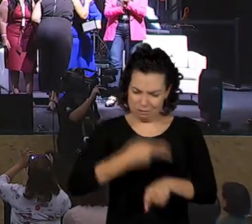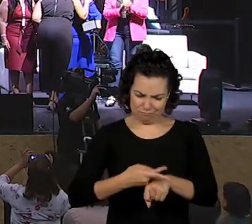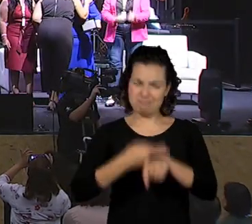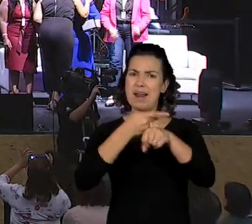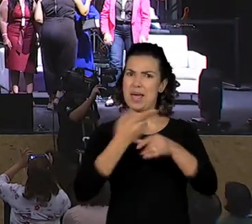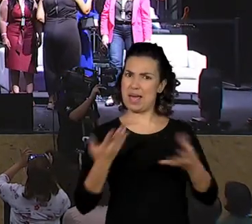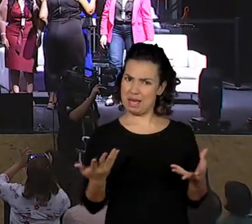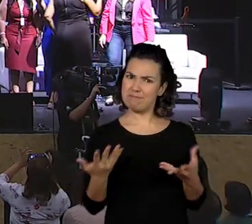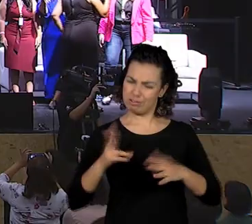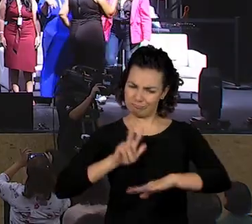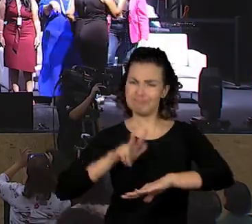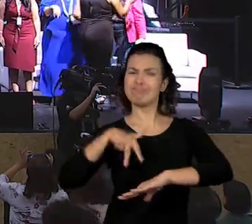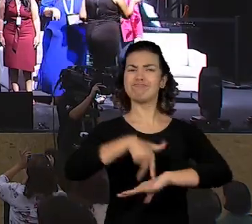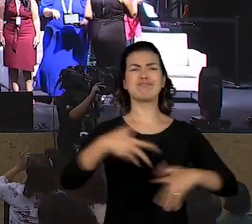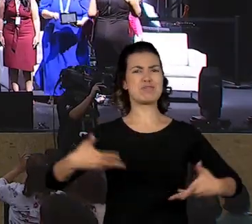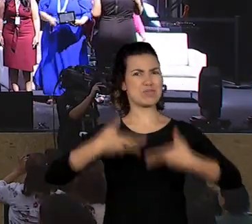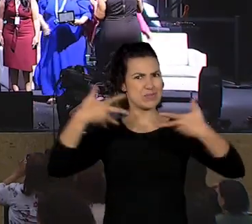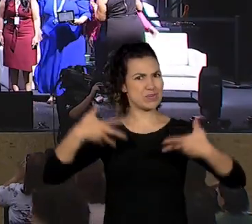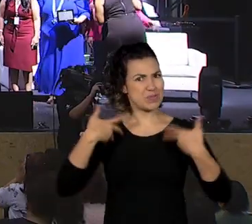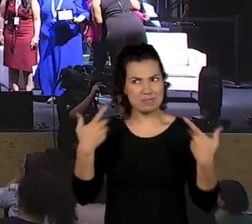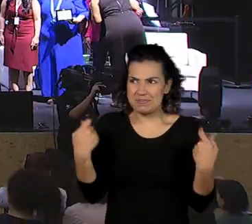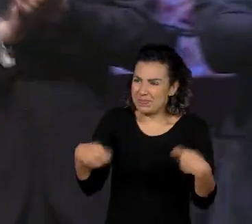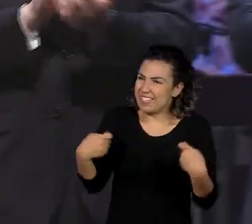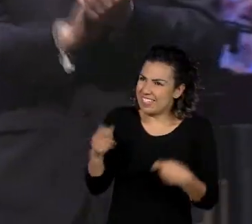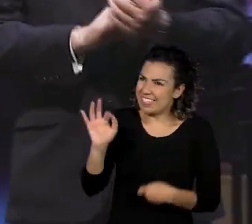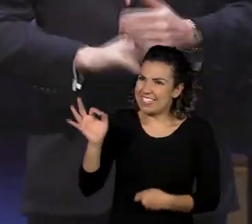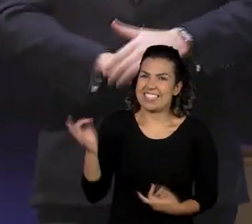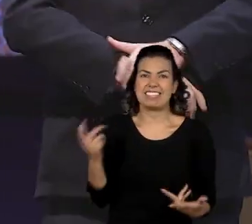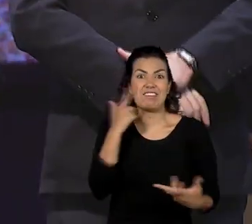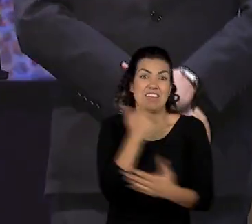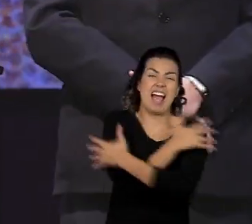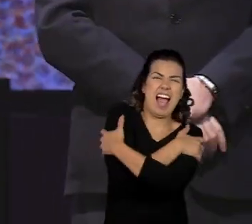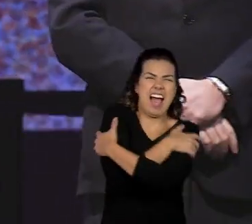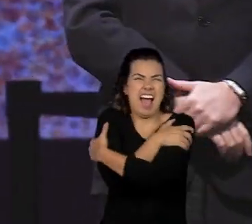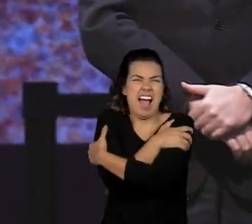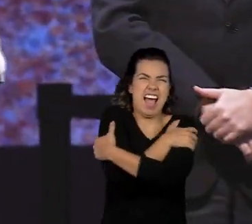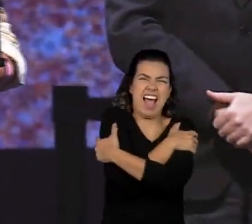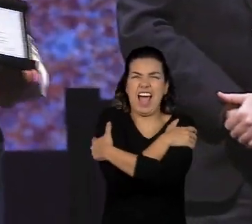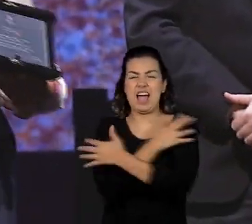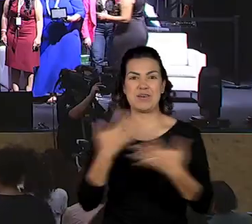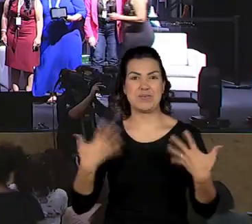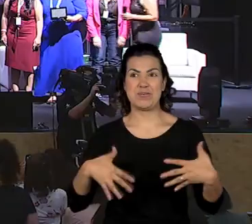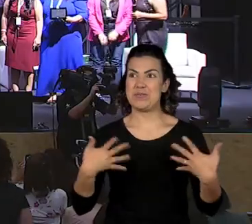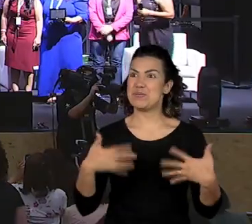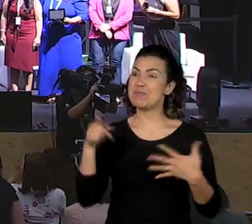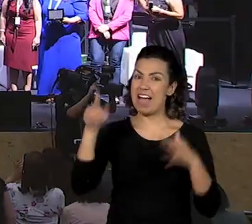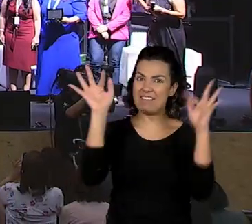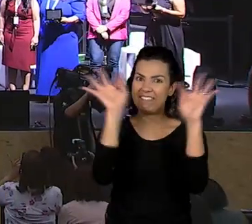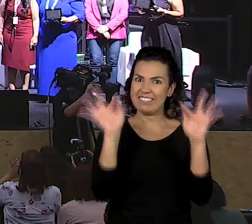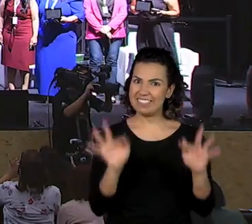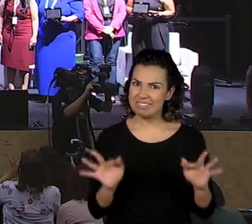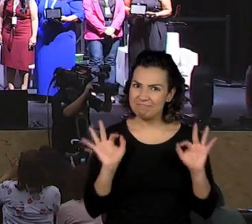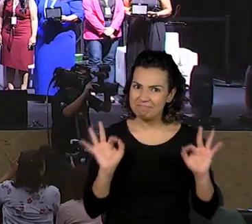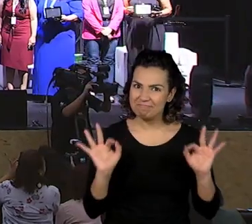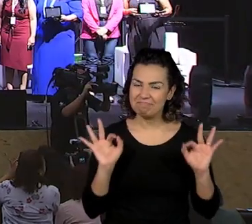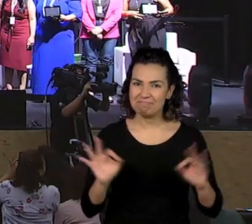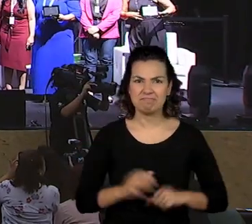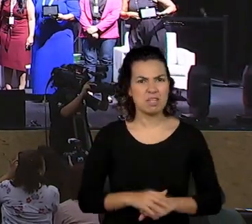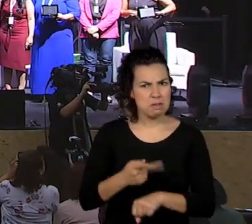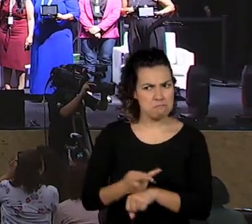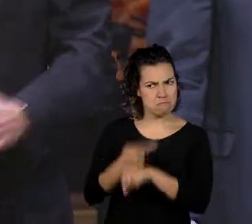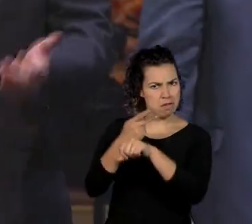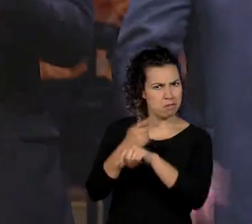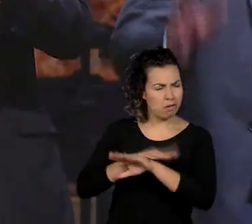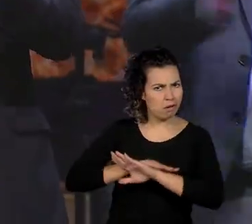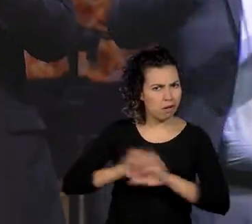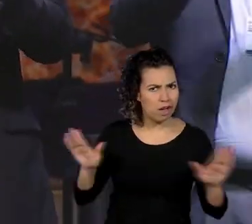exaltados mesmo. Olha aí, olha. Olha esse abração. Super feliz. E a premiação não acaba aí,